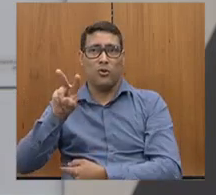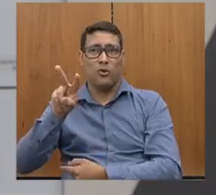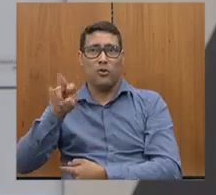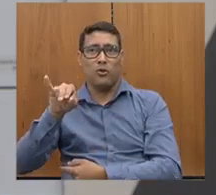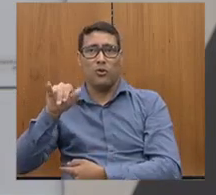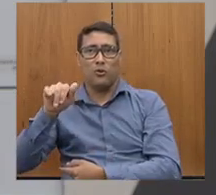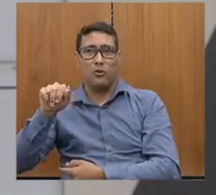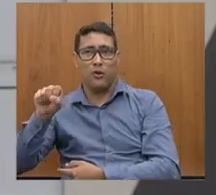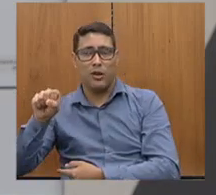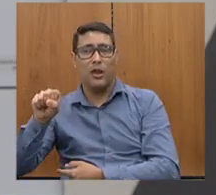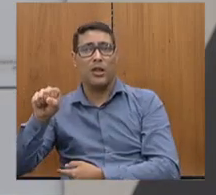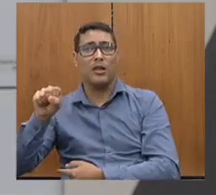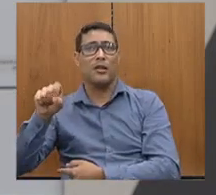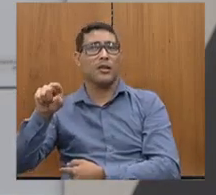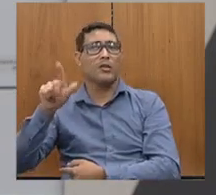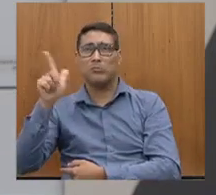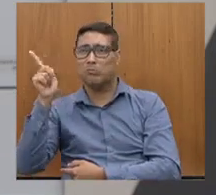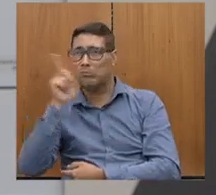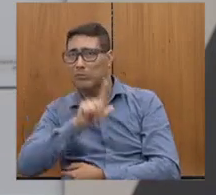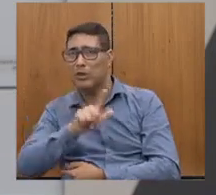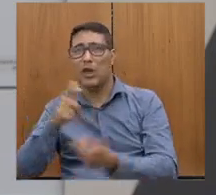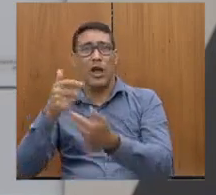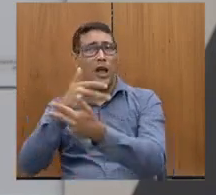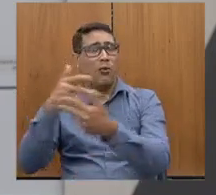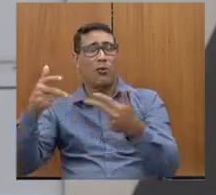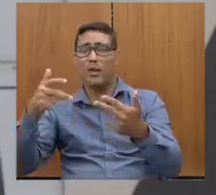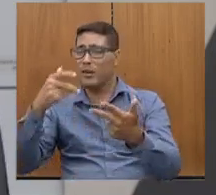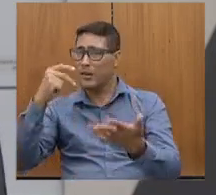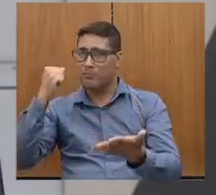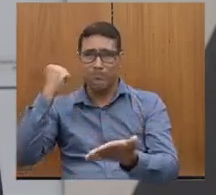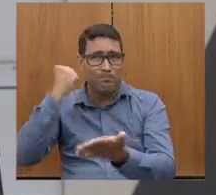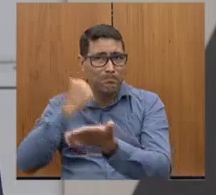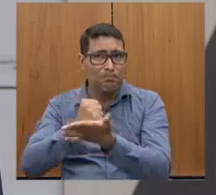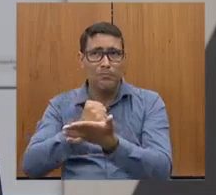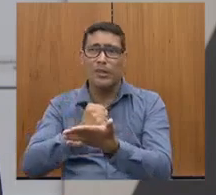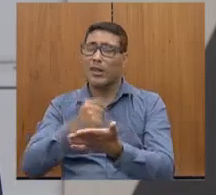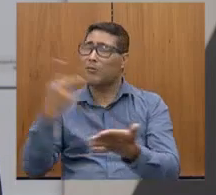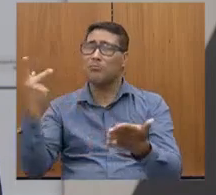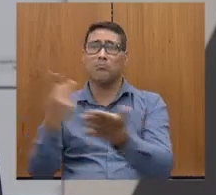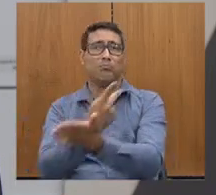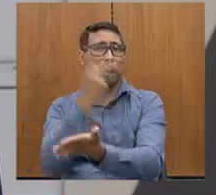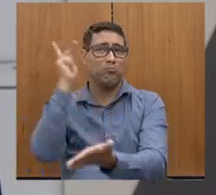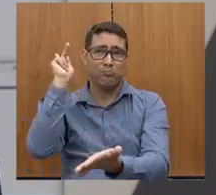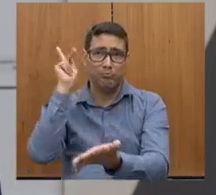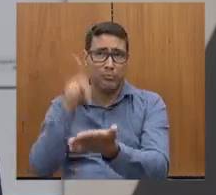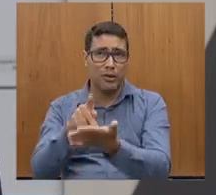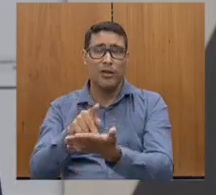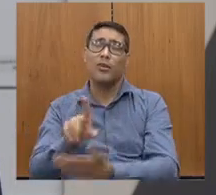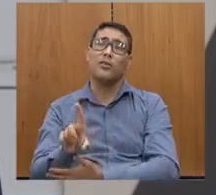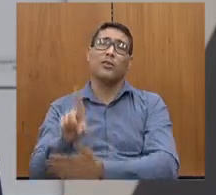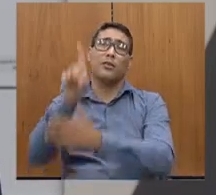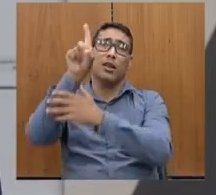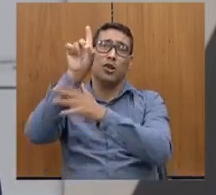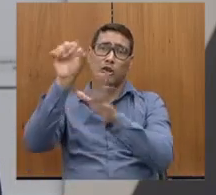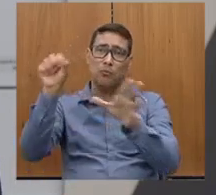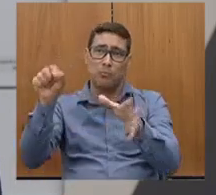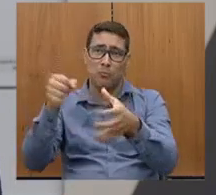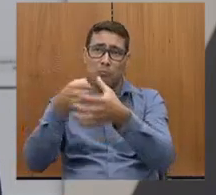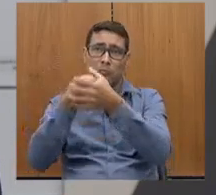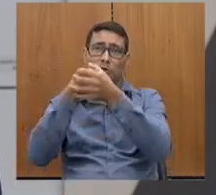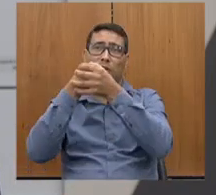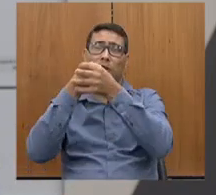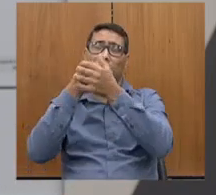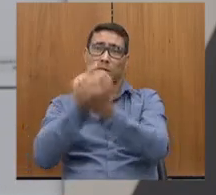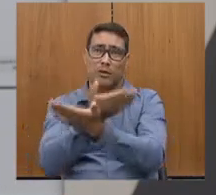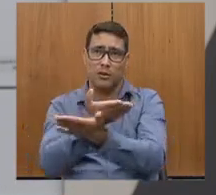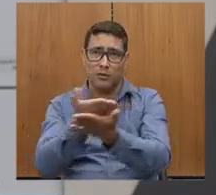mais vai tirar. Ou seja, é coisa concreta, permanente. Então, que Deus proteja muito você, você, Edão. Que Deus